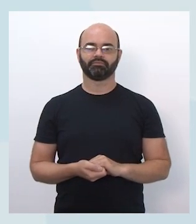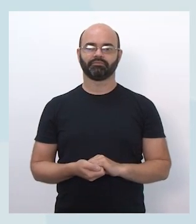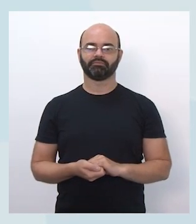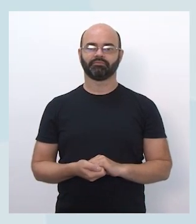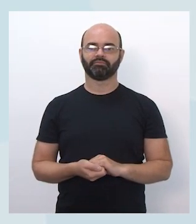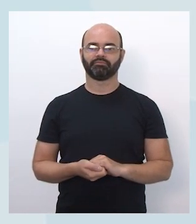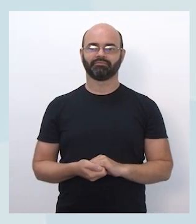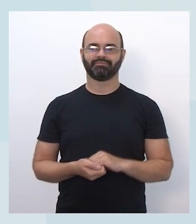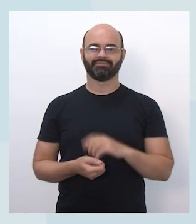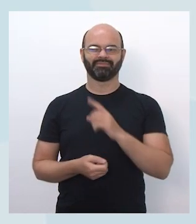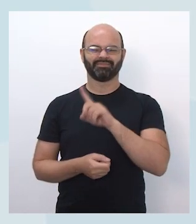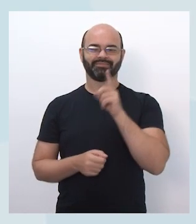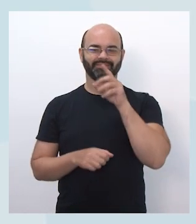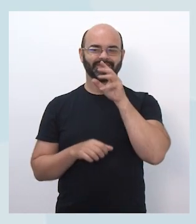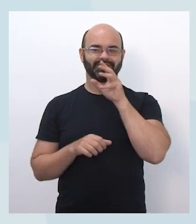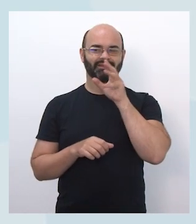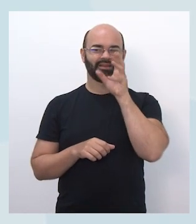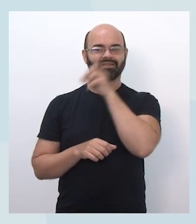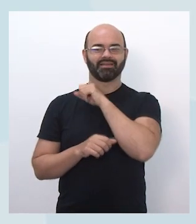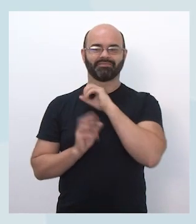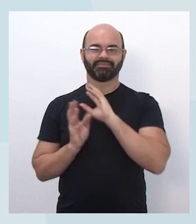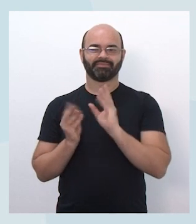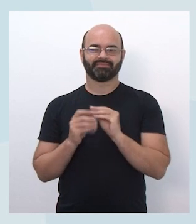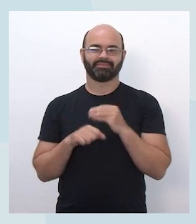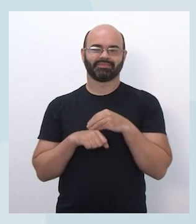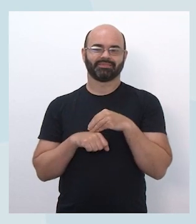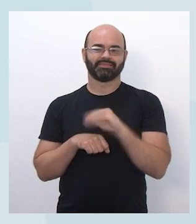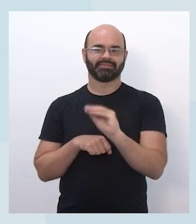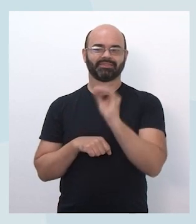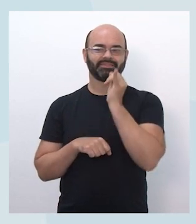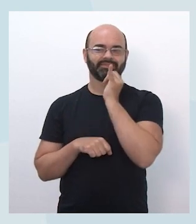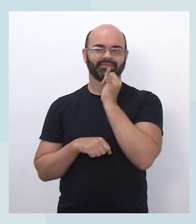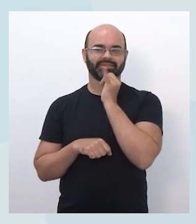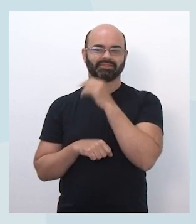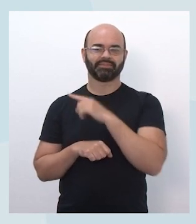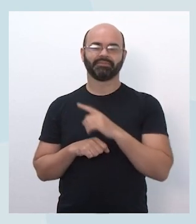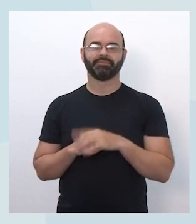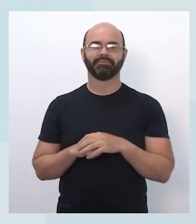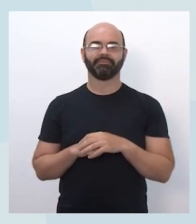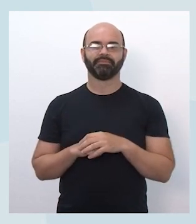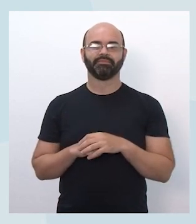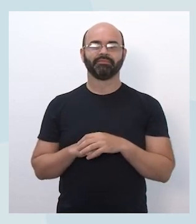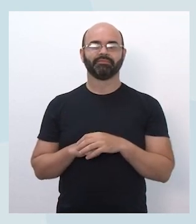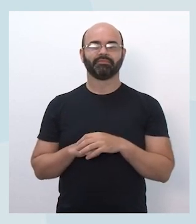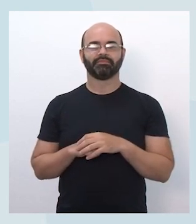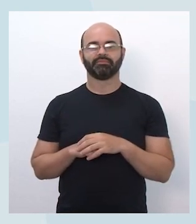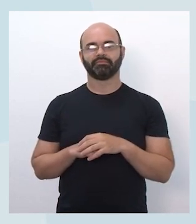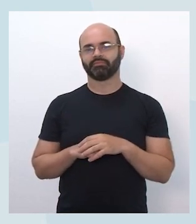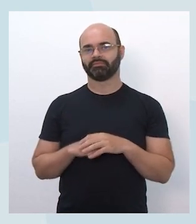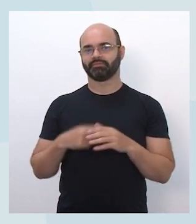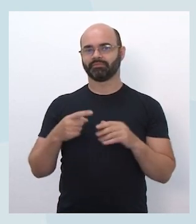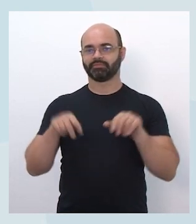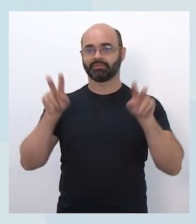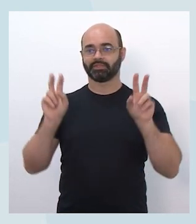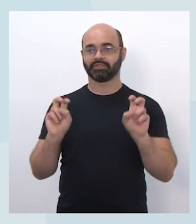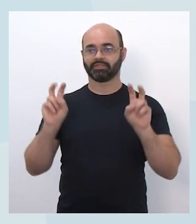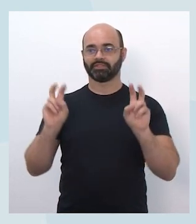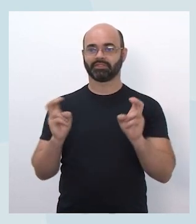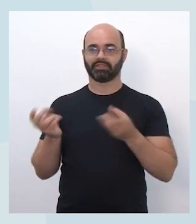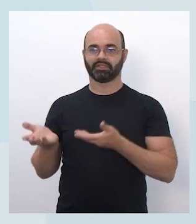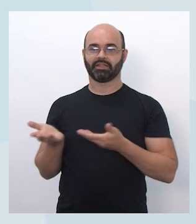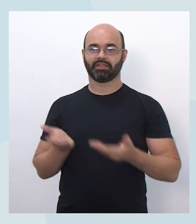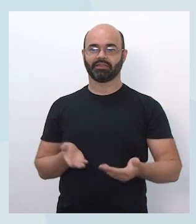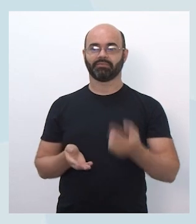spoiler, um pequeno adiantamento de informação, nós temos alguns temas de missões divididos por ano sério.